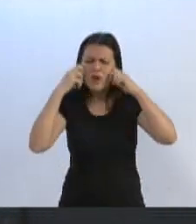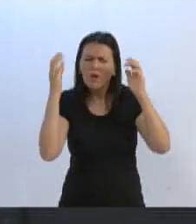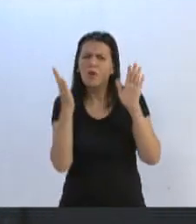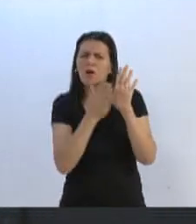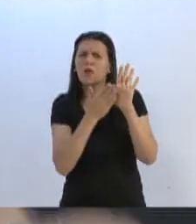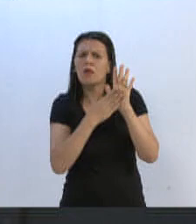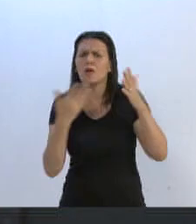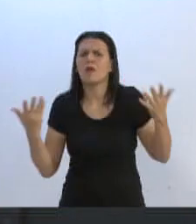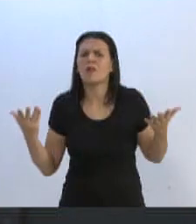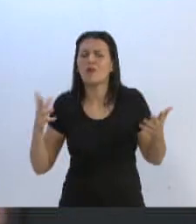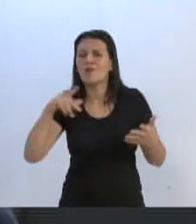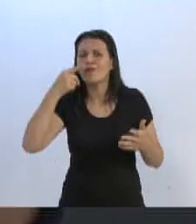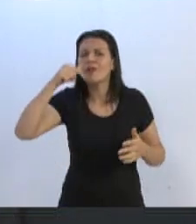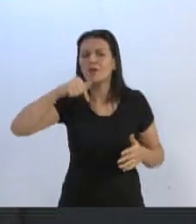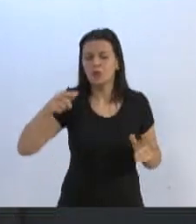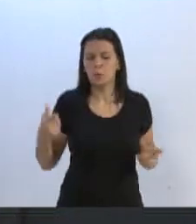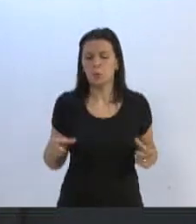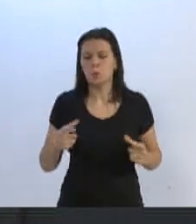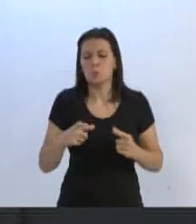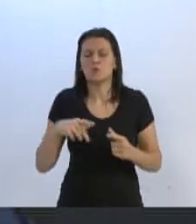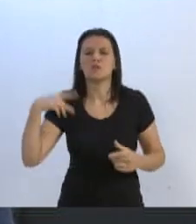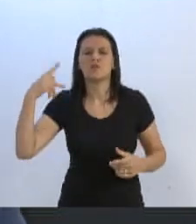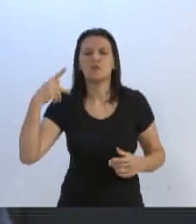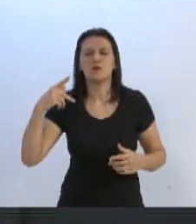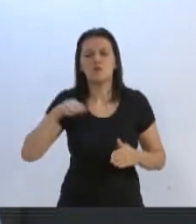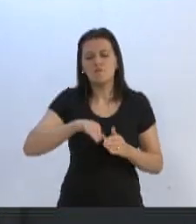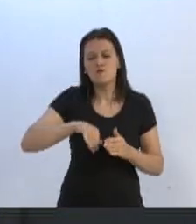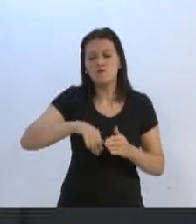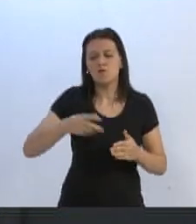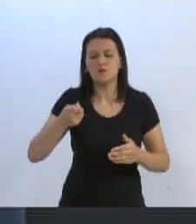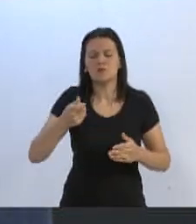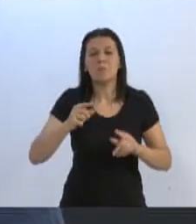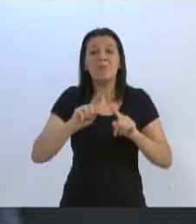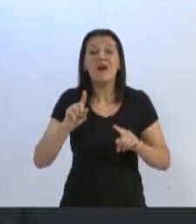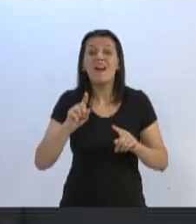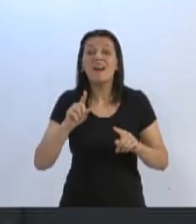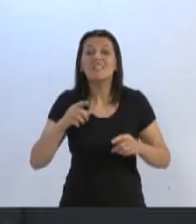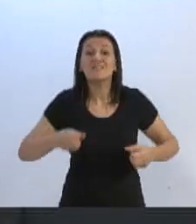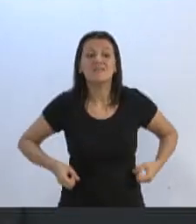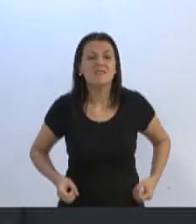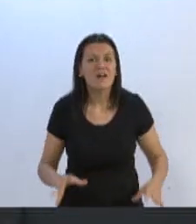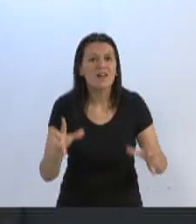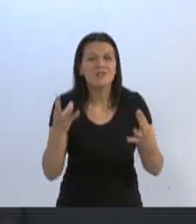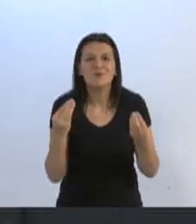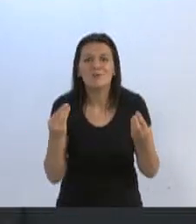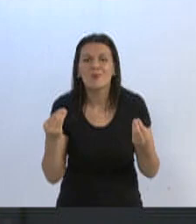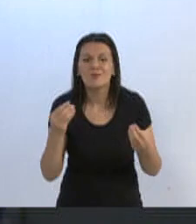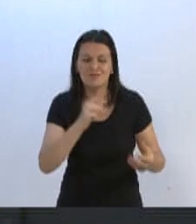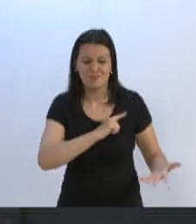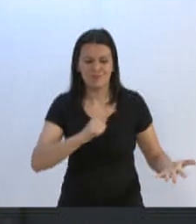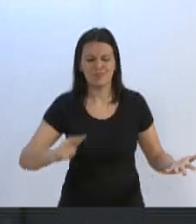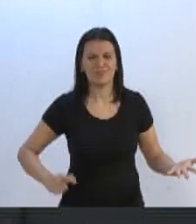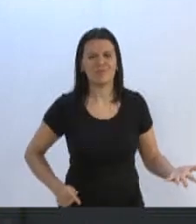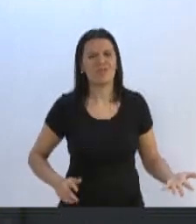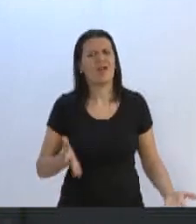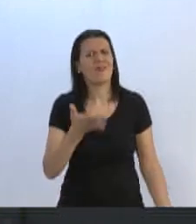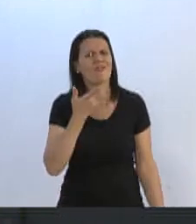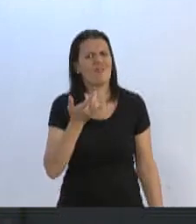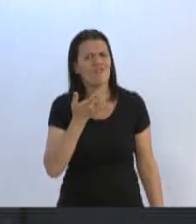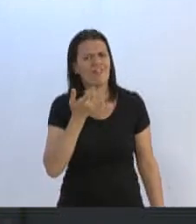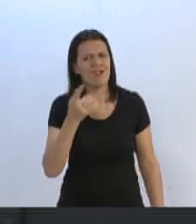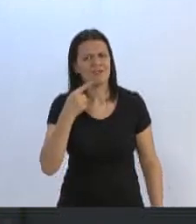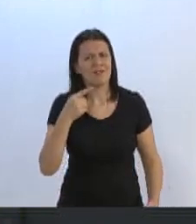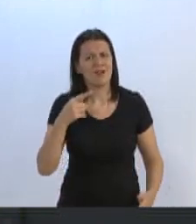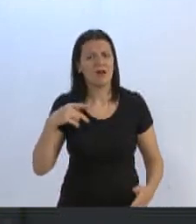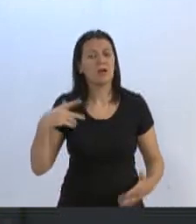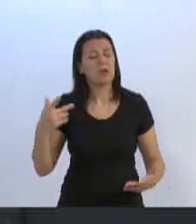falar em diminuir vereador e tirar custo e tem 50 cargos no governo. É muito fácil vir aqui falar. O povo